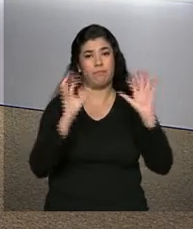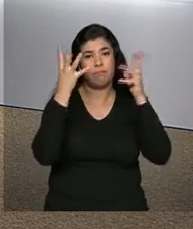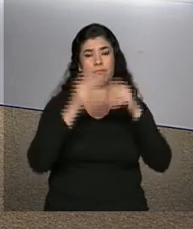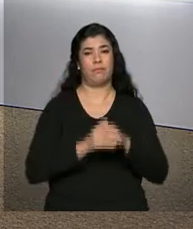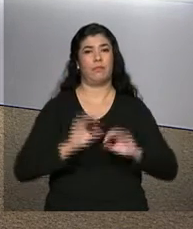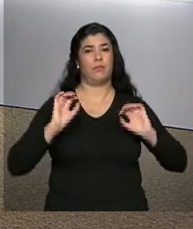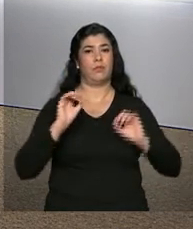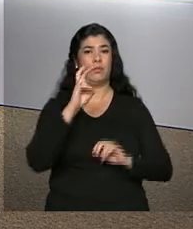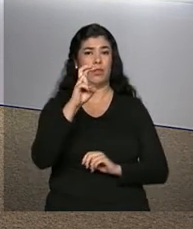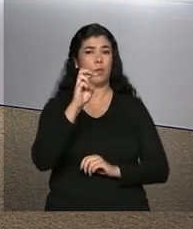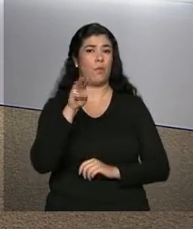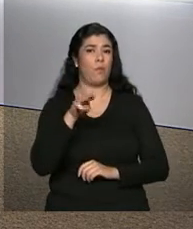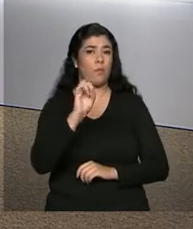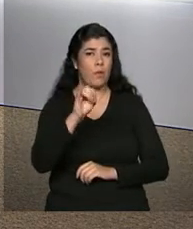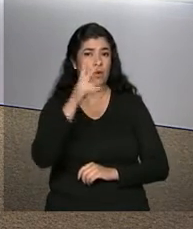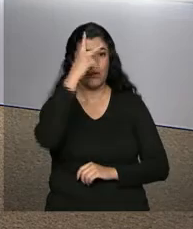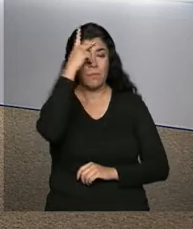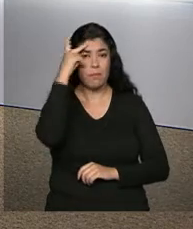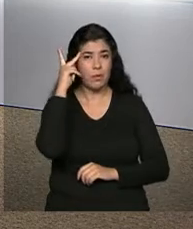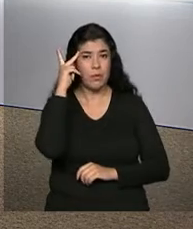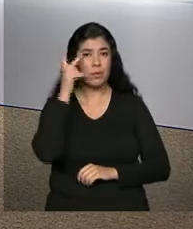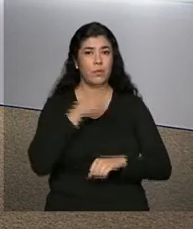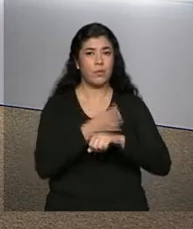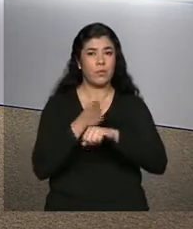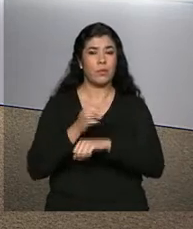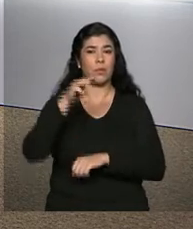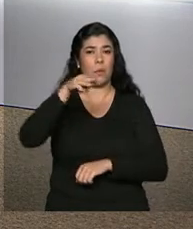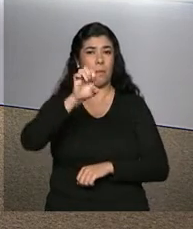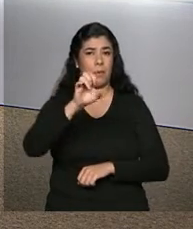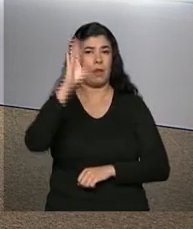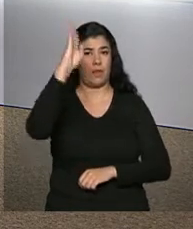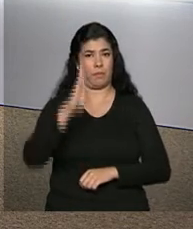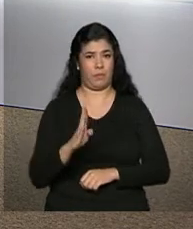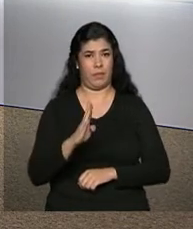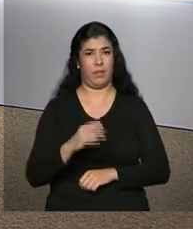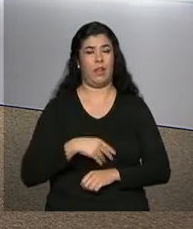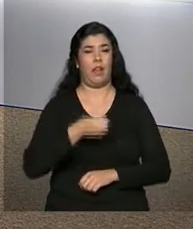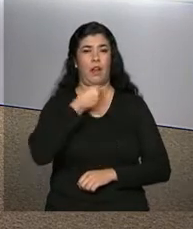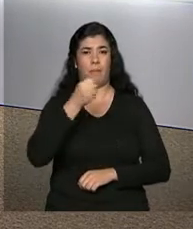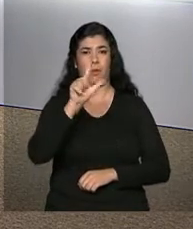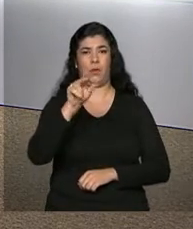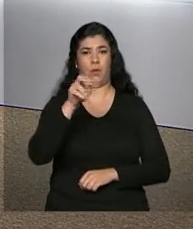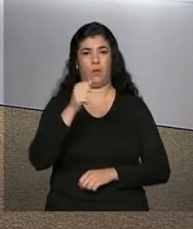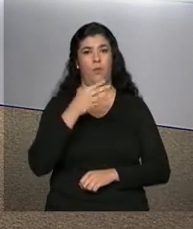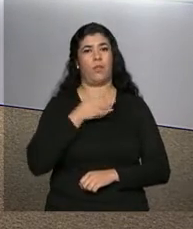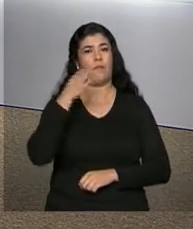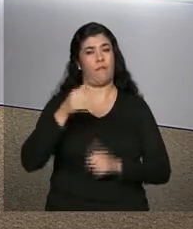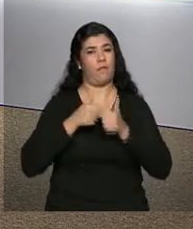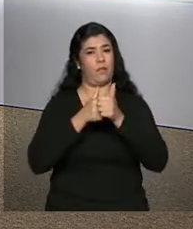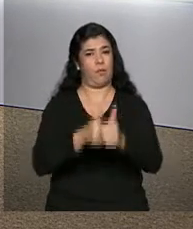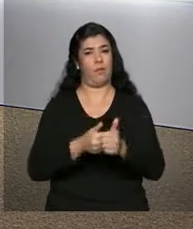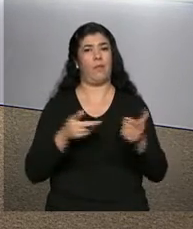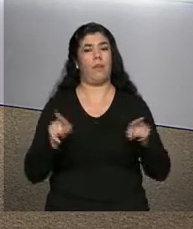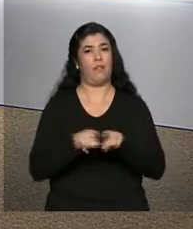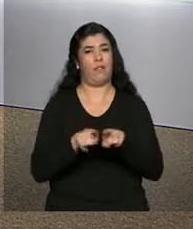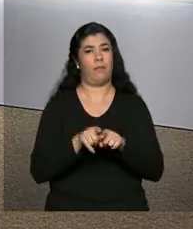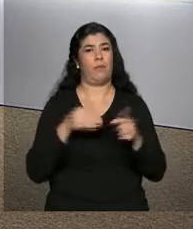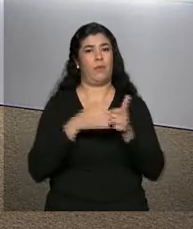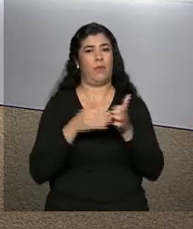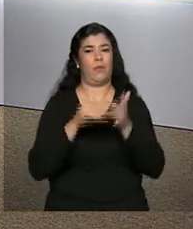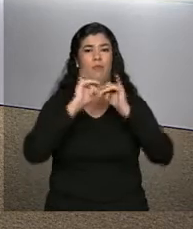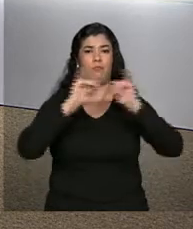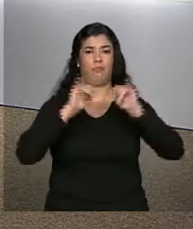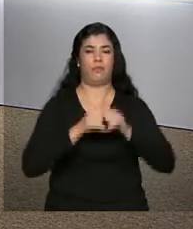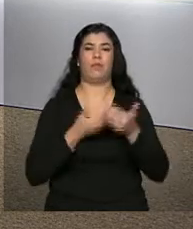comemora os 5 milhões de microempreendedores individuais no país. A repórter Luana Karen vai acompanhar o evento e tem as